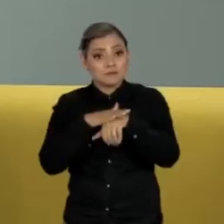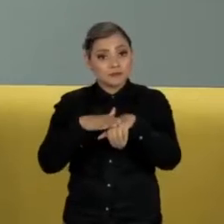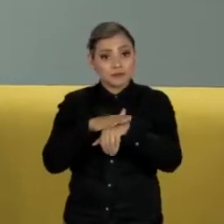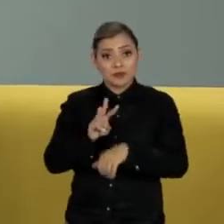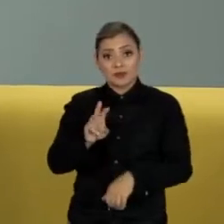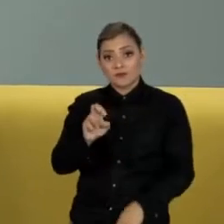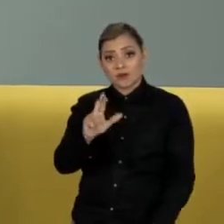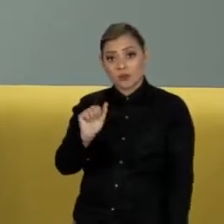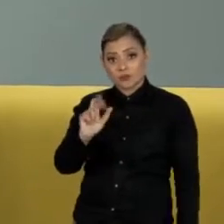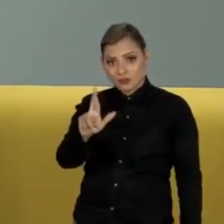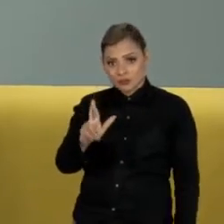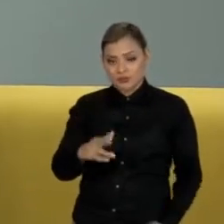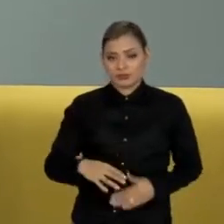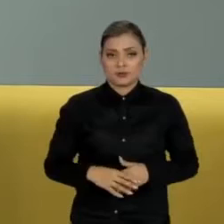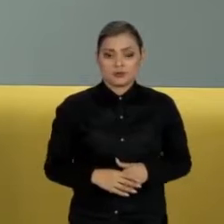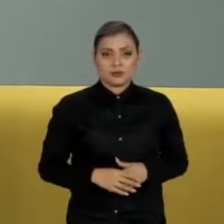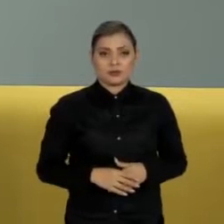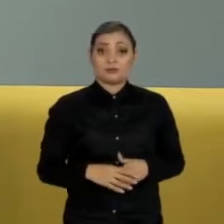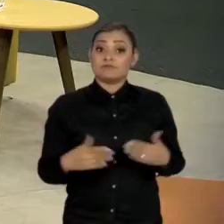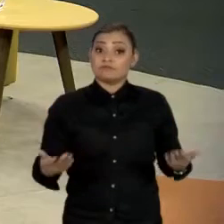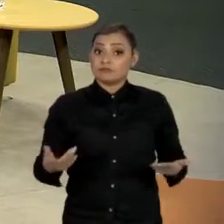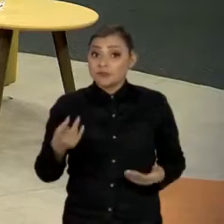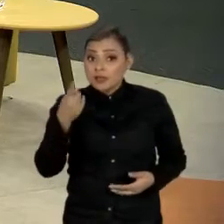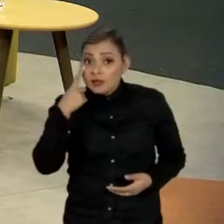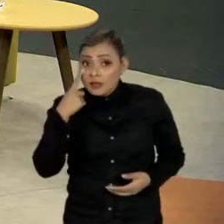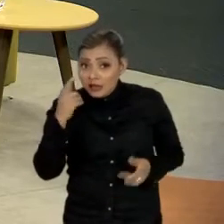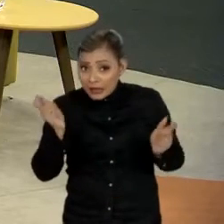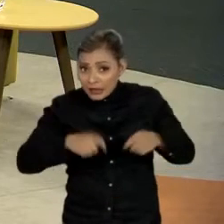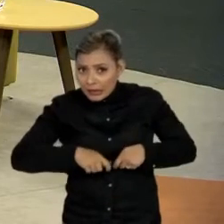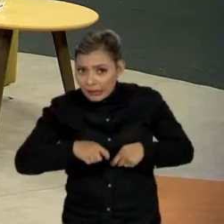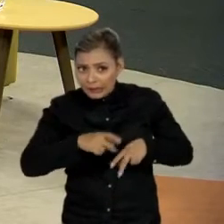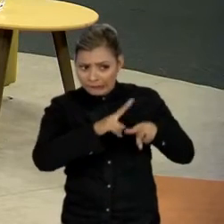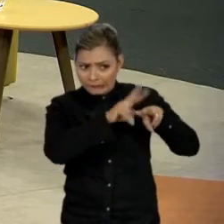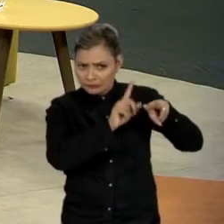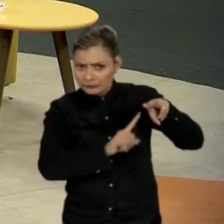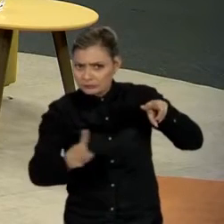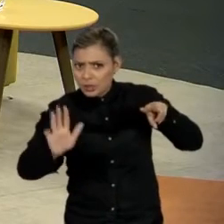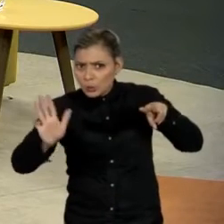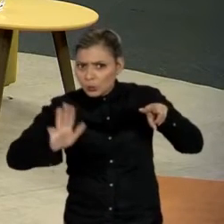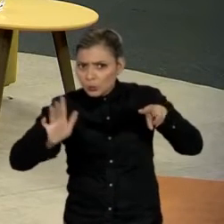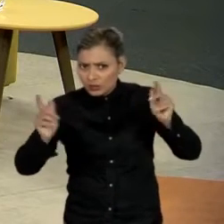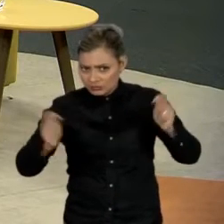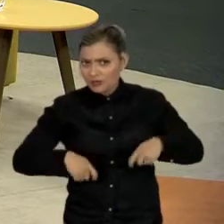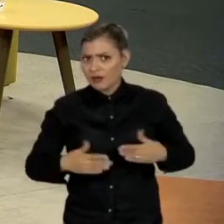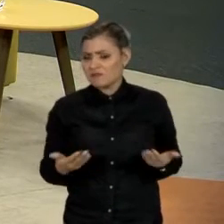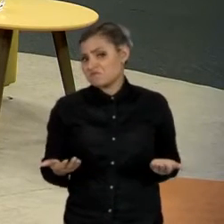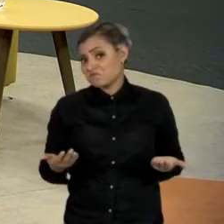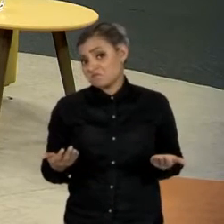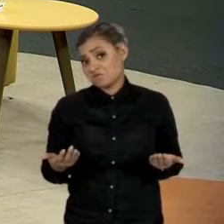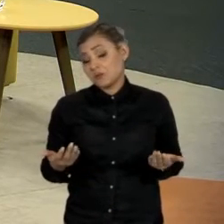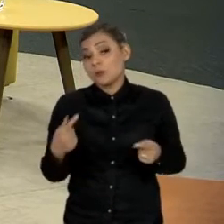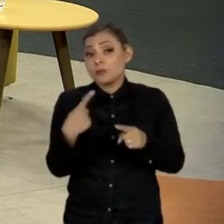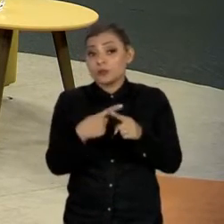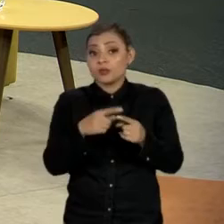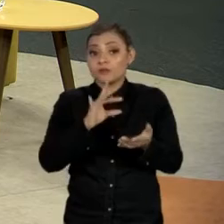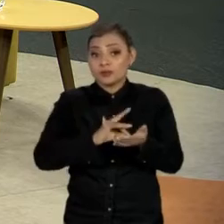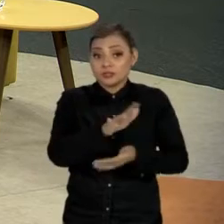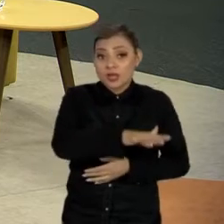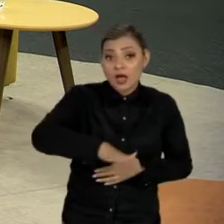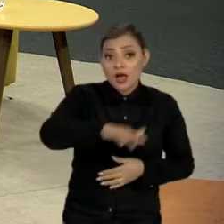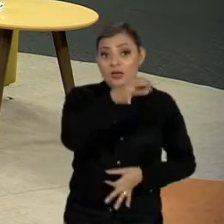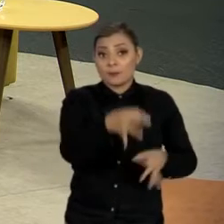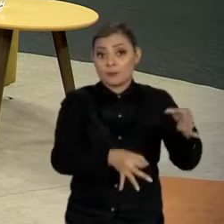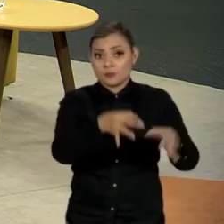Mianovic. A provável saída agora nessa situação do ex-presidente Lula, no cenário